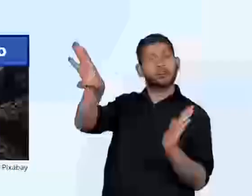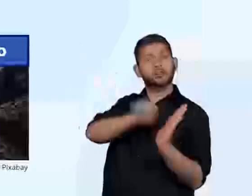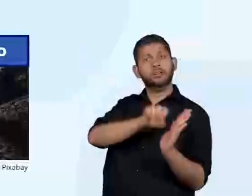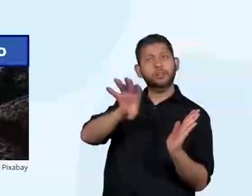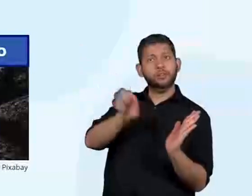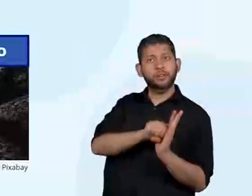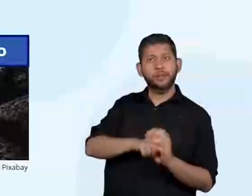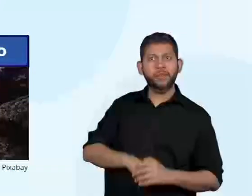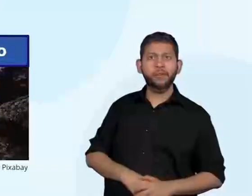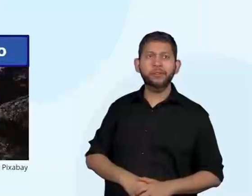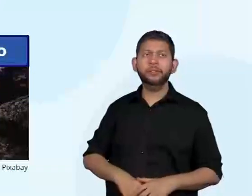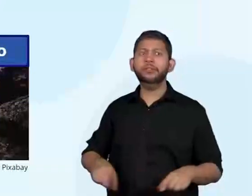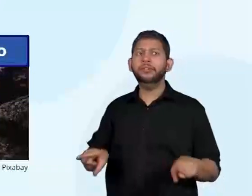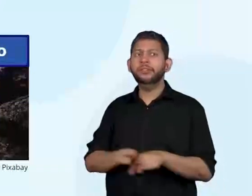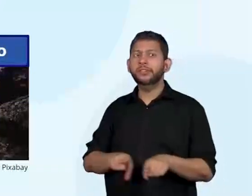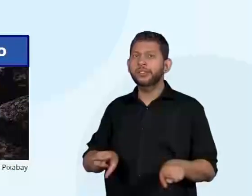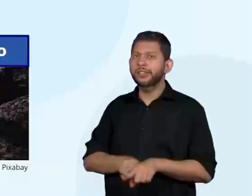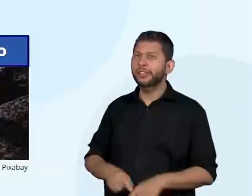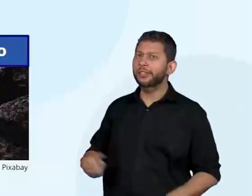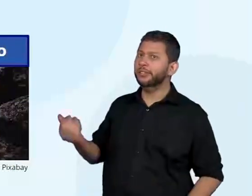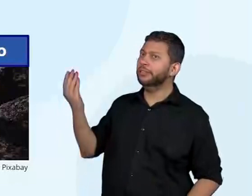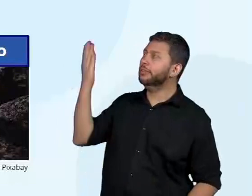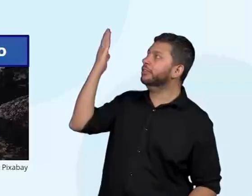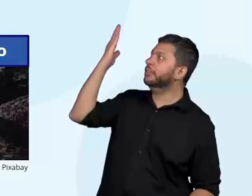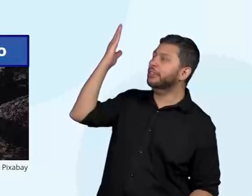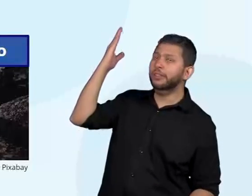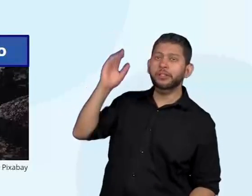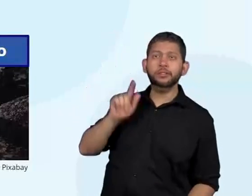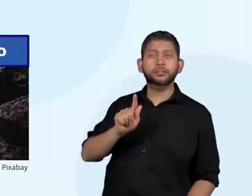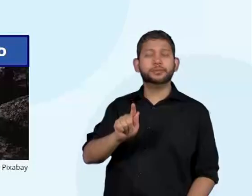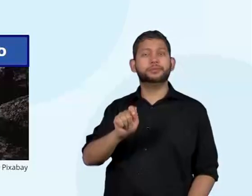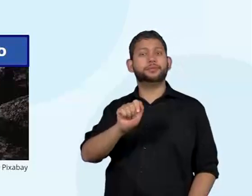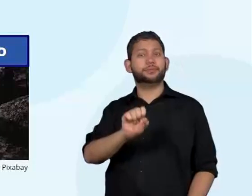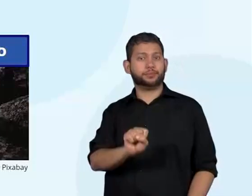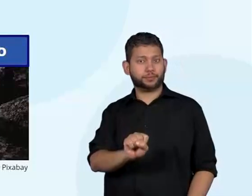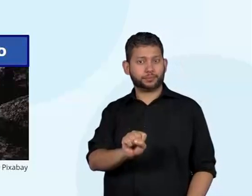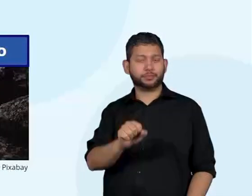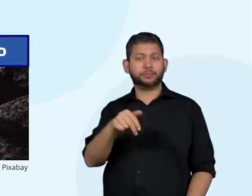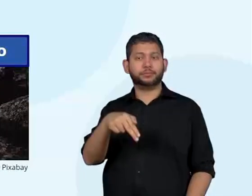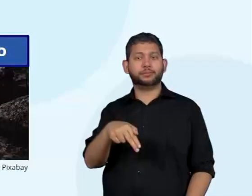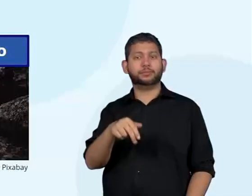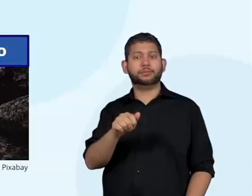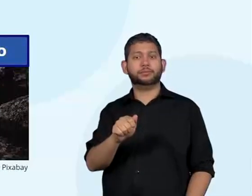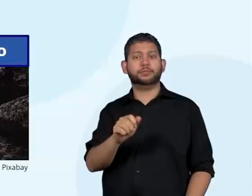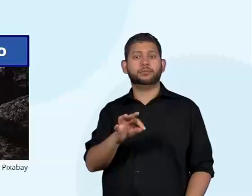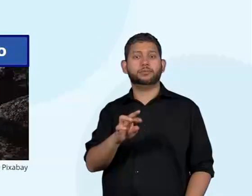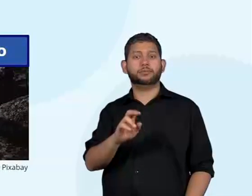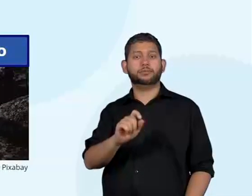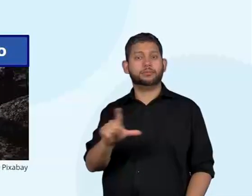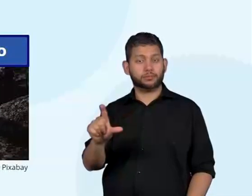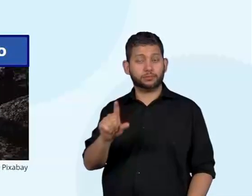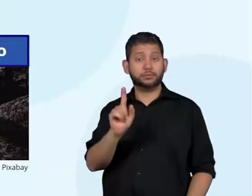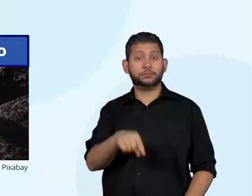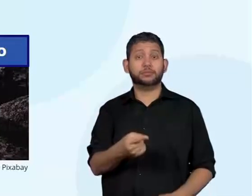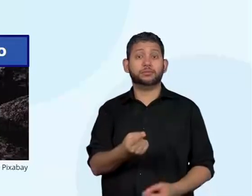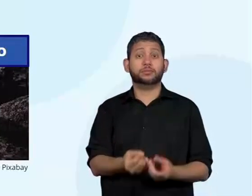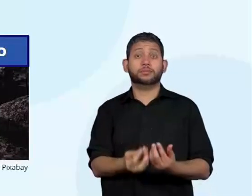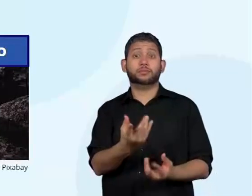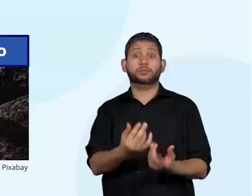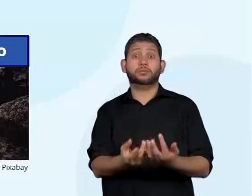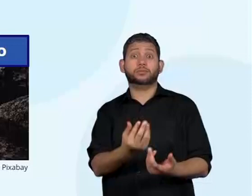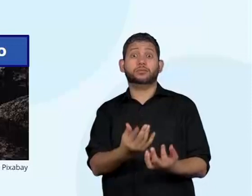E aí, nós temos também gás natural e fontes geotérmicas, que eu não trouxe imagem.